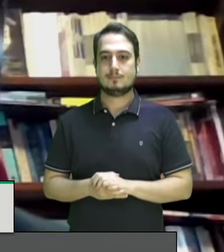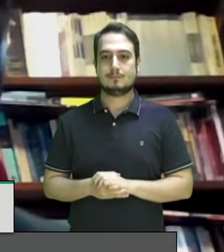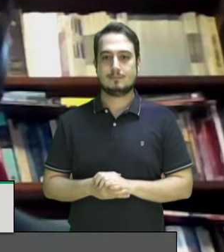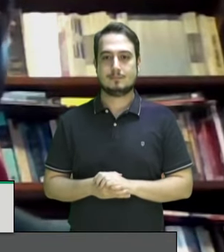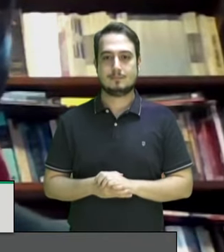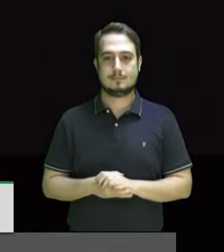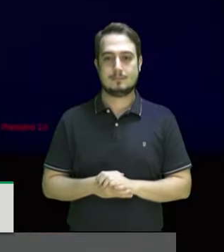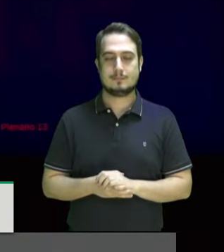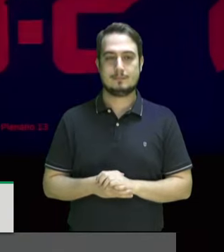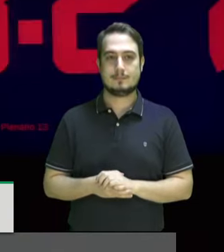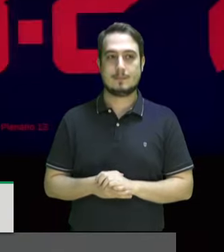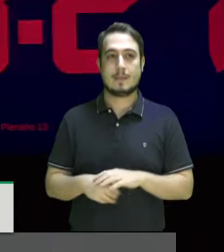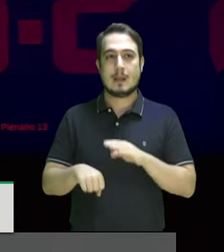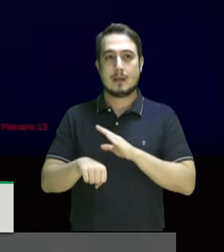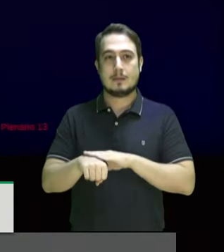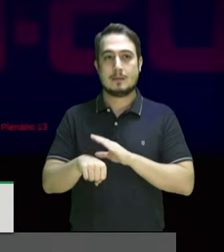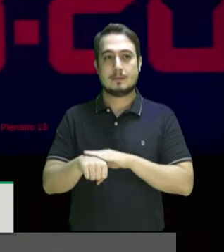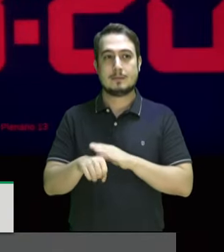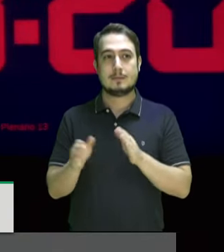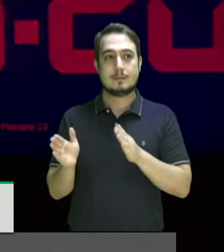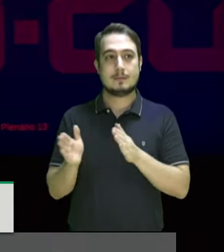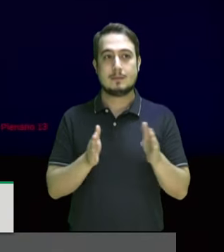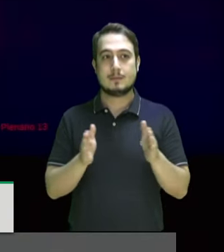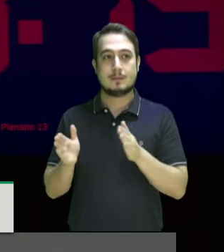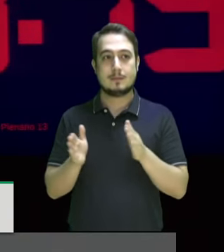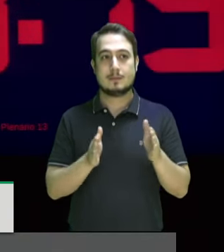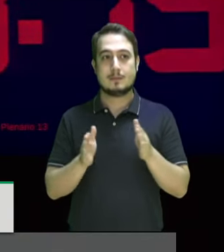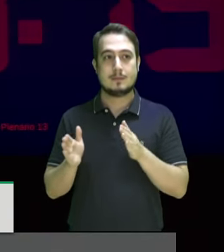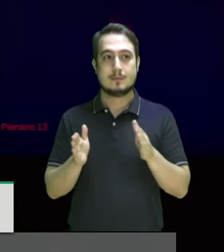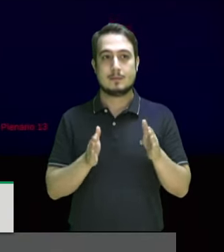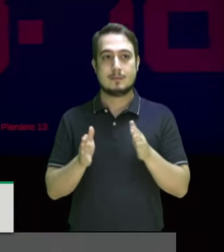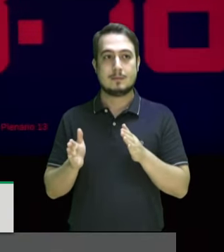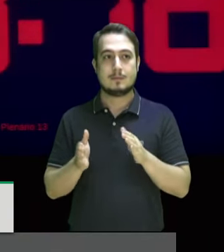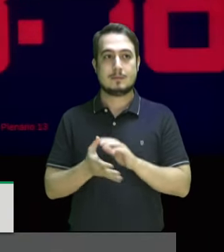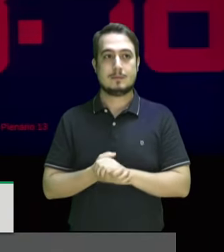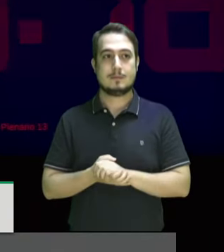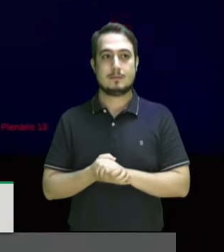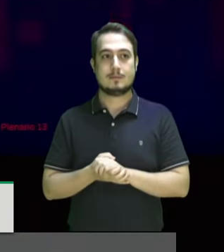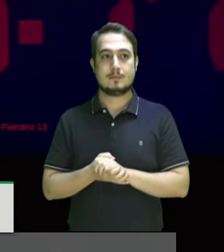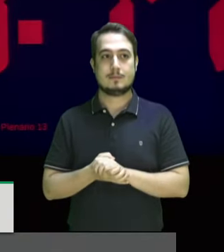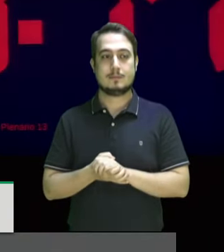como o tempo é curto vou tentar me ater aqui que já está encerrando